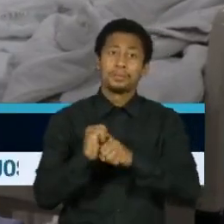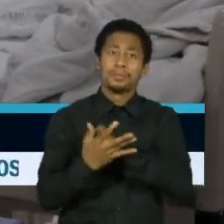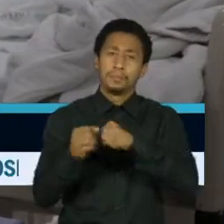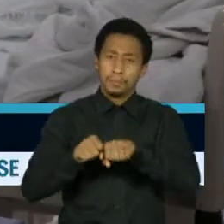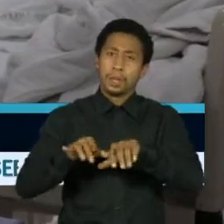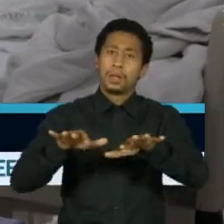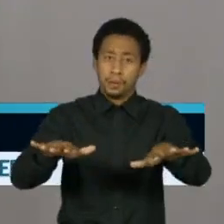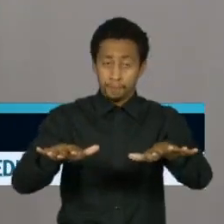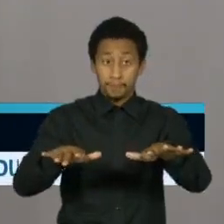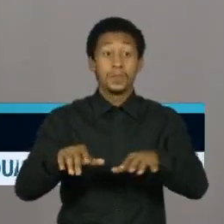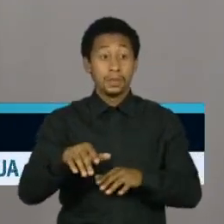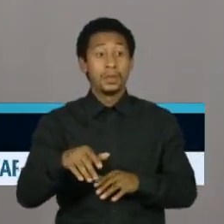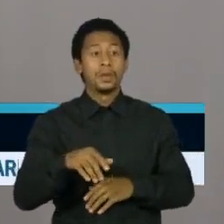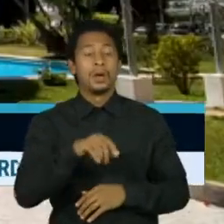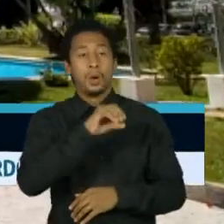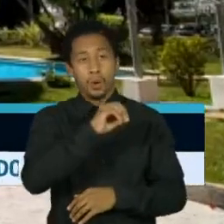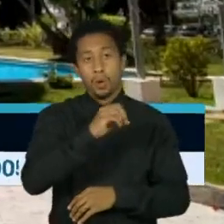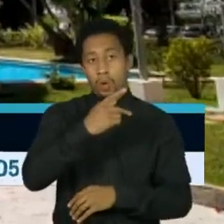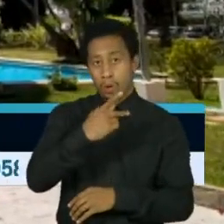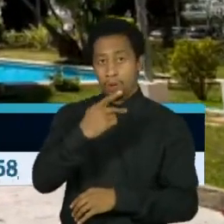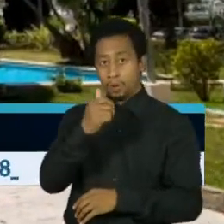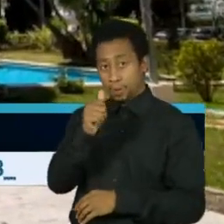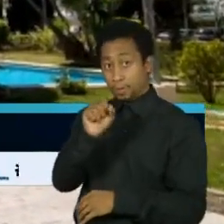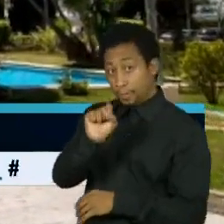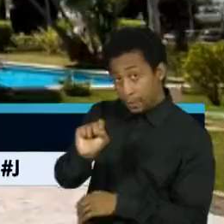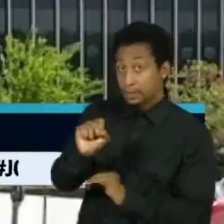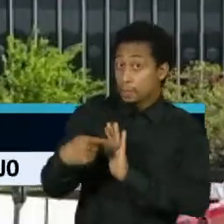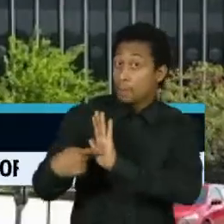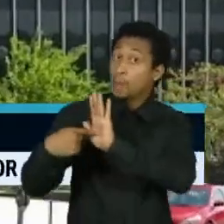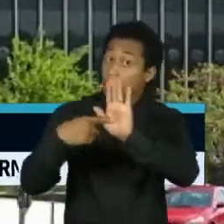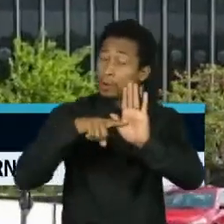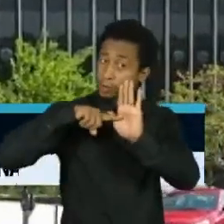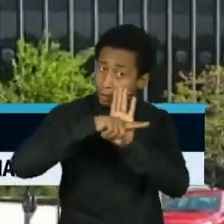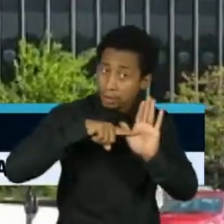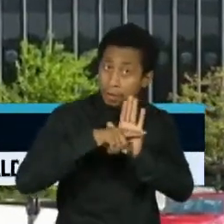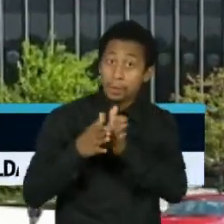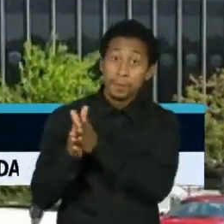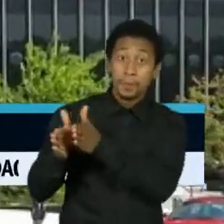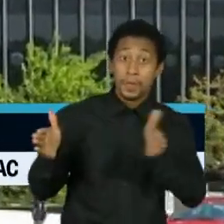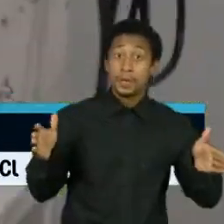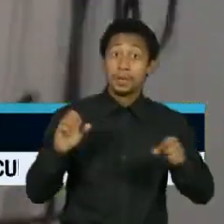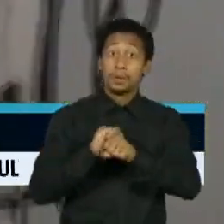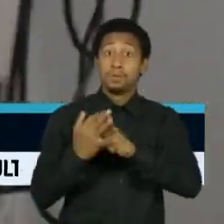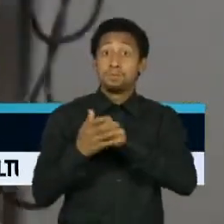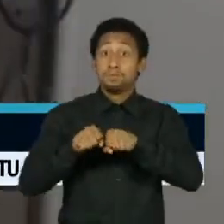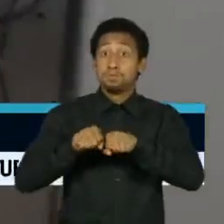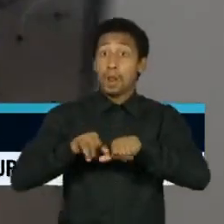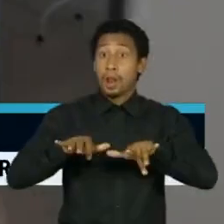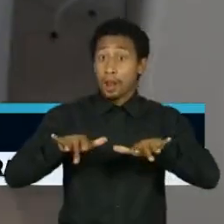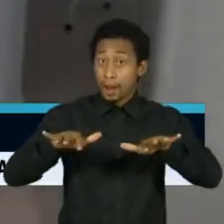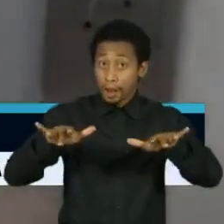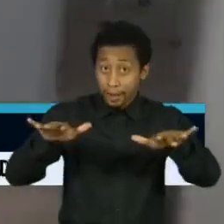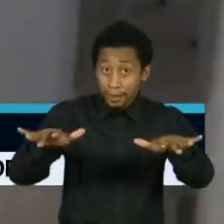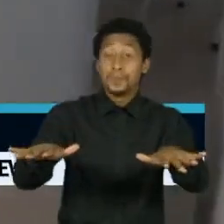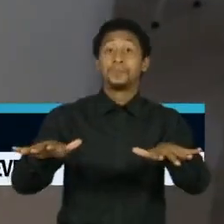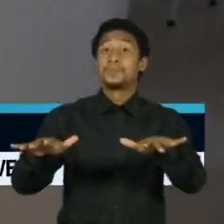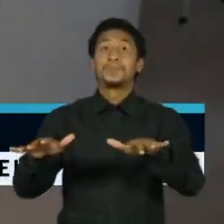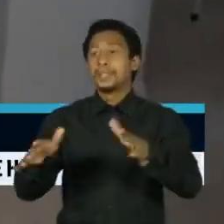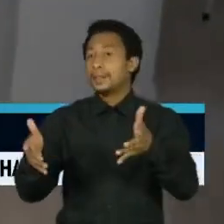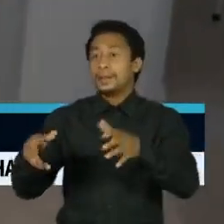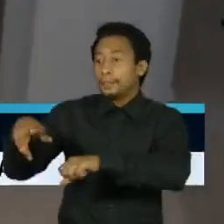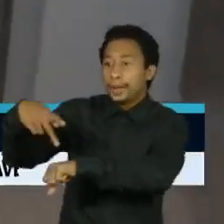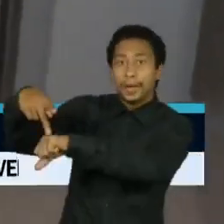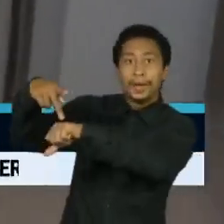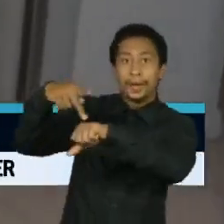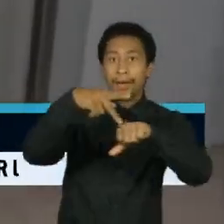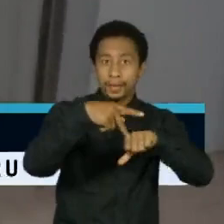da Organização Pan-Americana da Saúde, a OPAS, mostrou que no auge da pandemia do novo coronavírus, praticamente todos os países